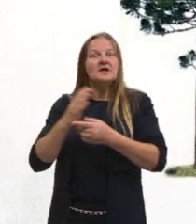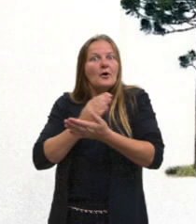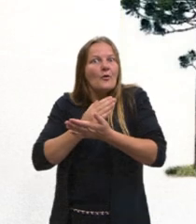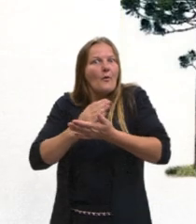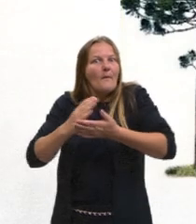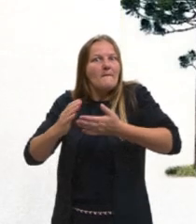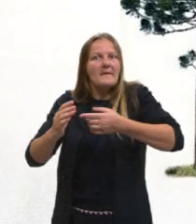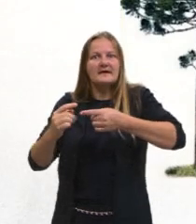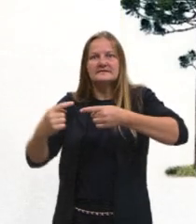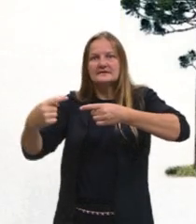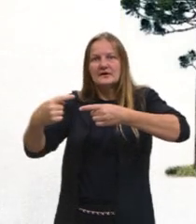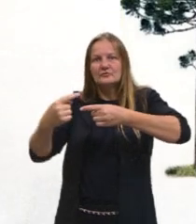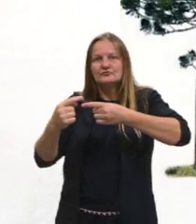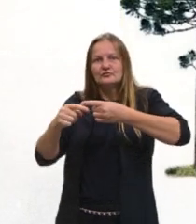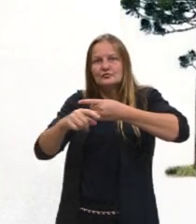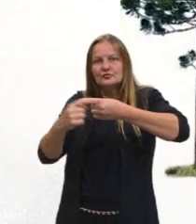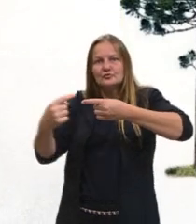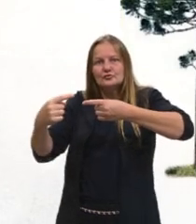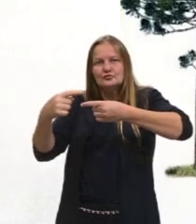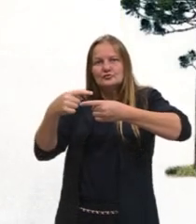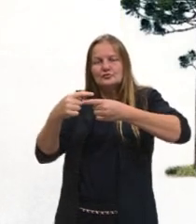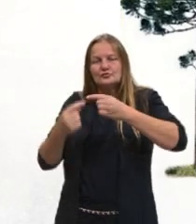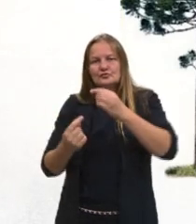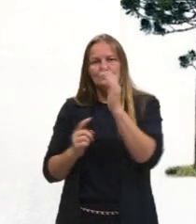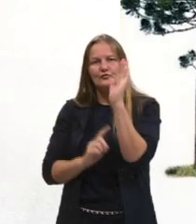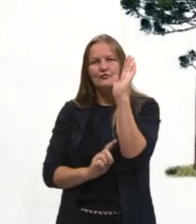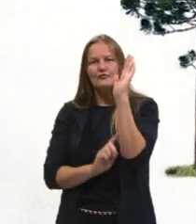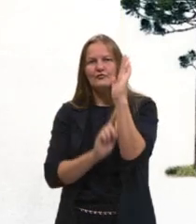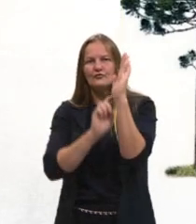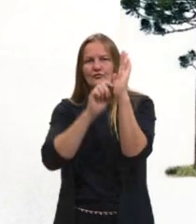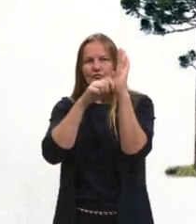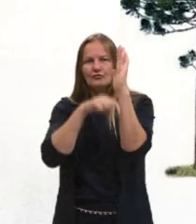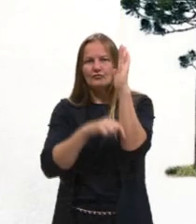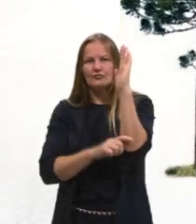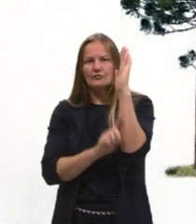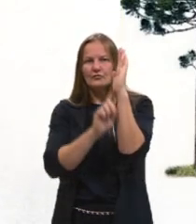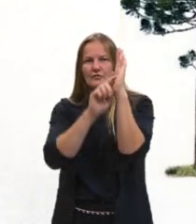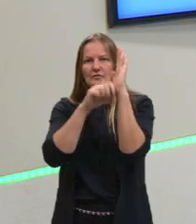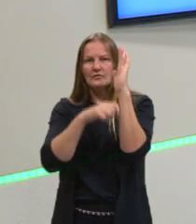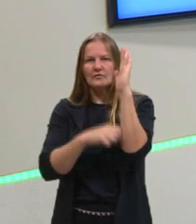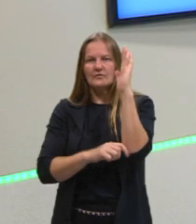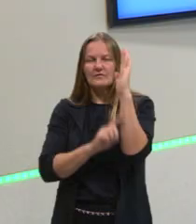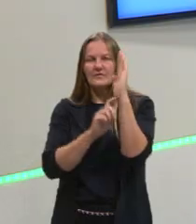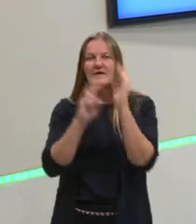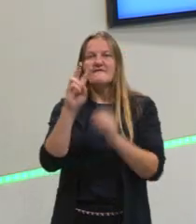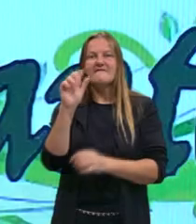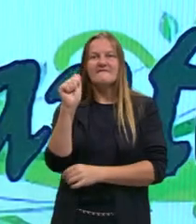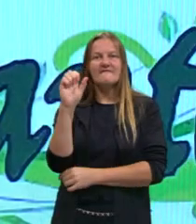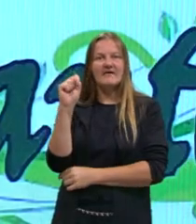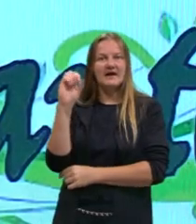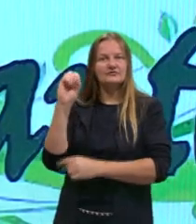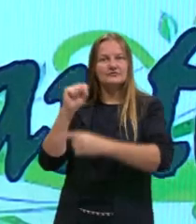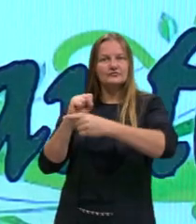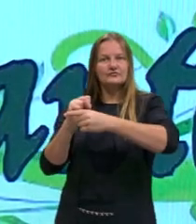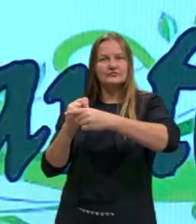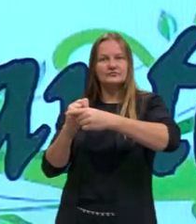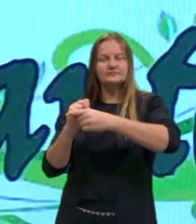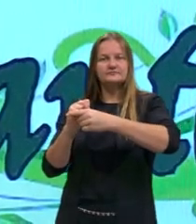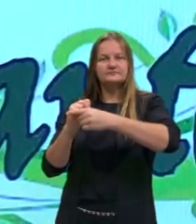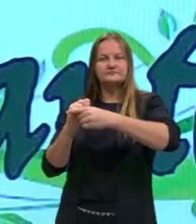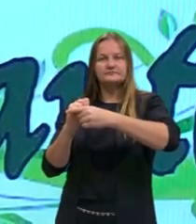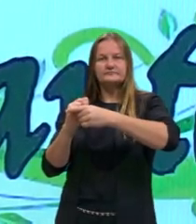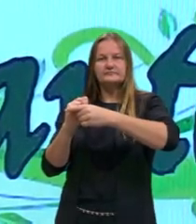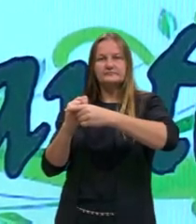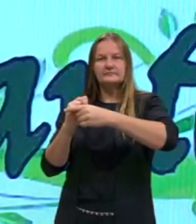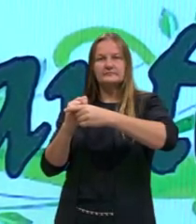ser plantas vasculares, aí elas podem crescer um pouquinho mais. Pelo fato das briófitas não terem esses vasos,